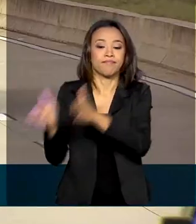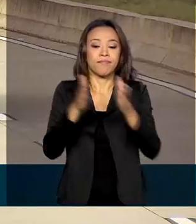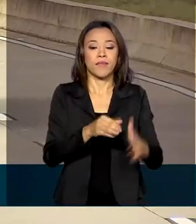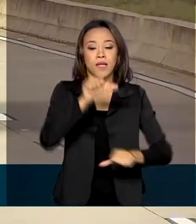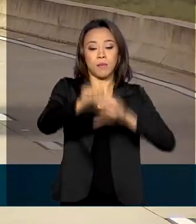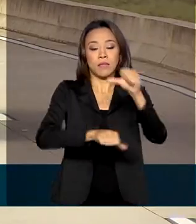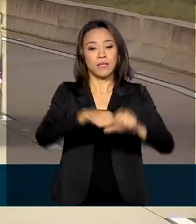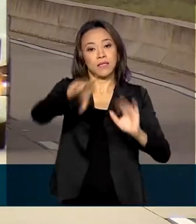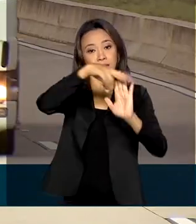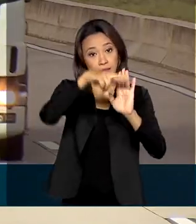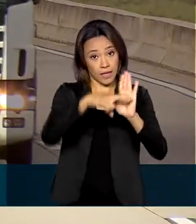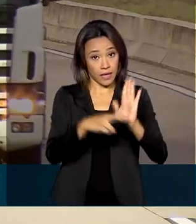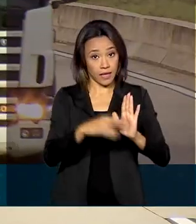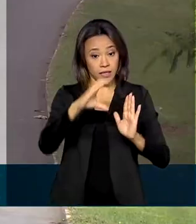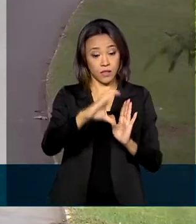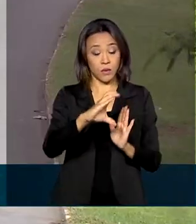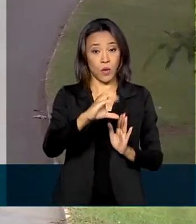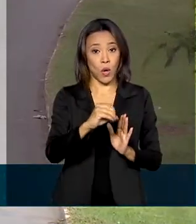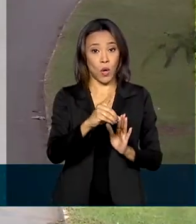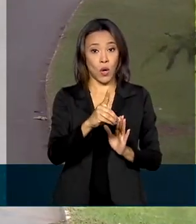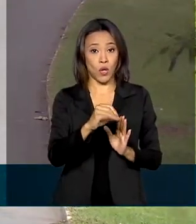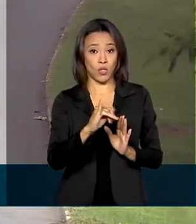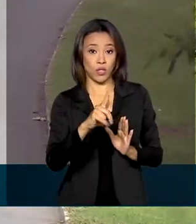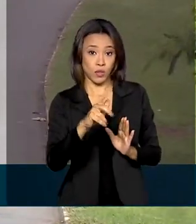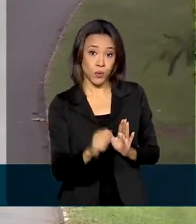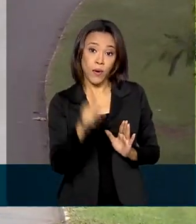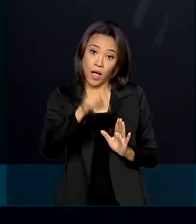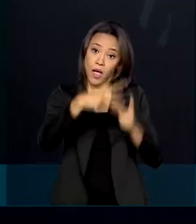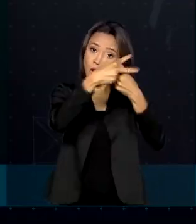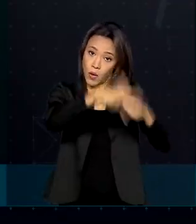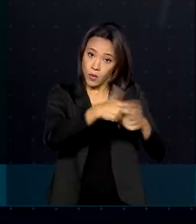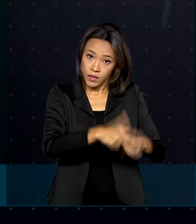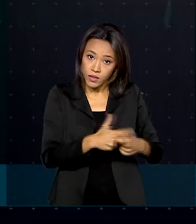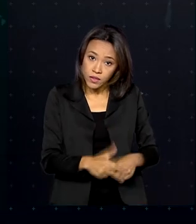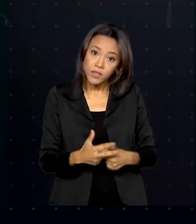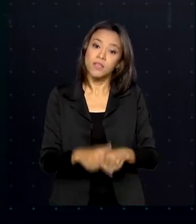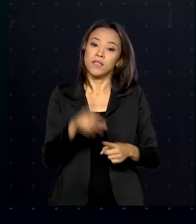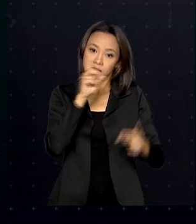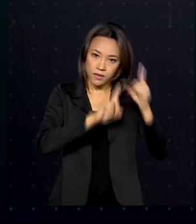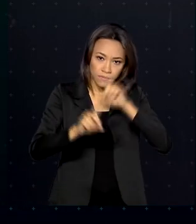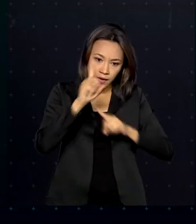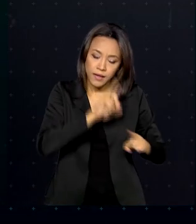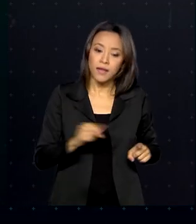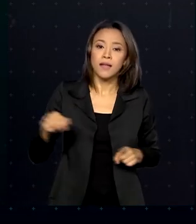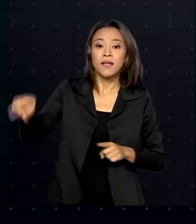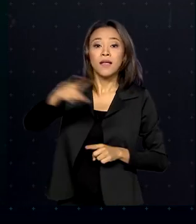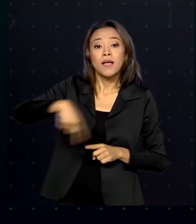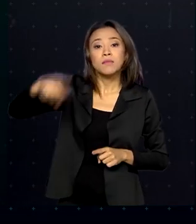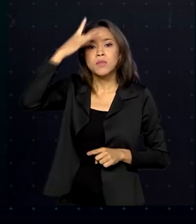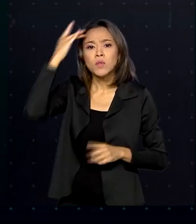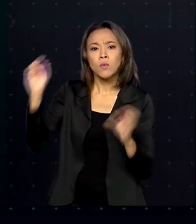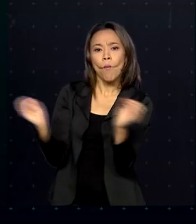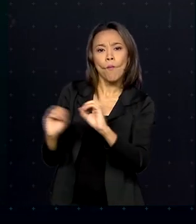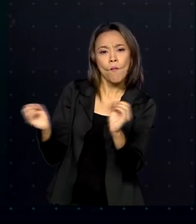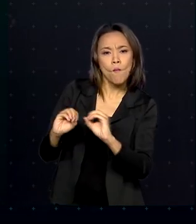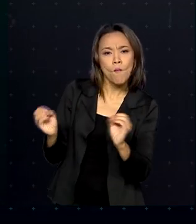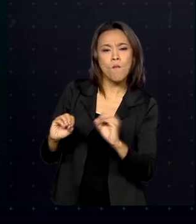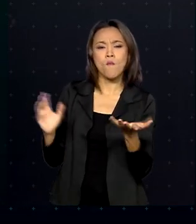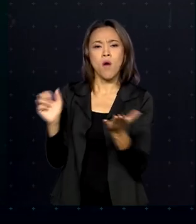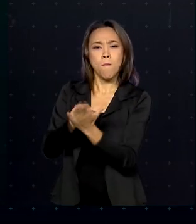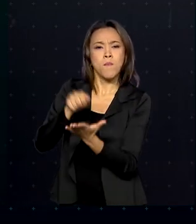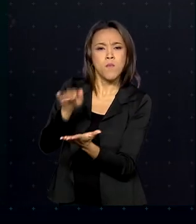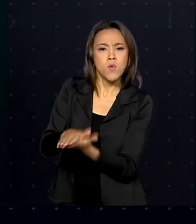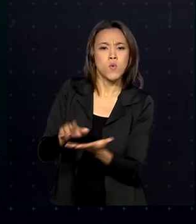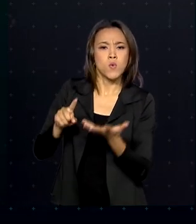de Trânsito busca, entre outras coisas, corrigir essas falhas. Para os motoristas que não tiverem cometido nenhuma outra infração